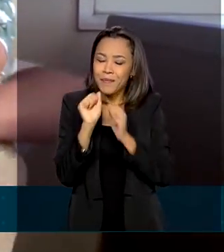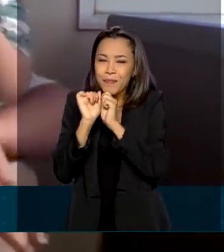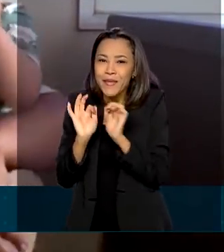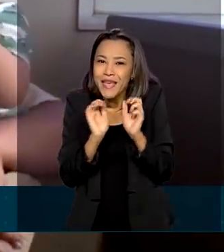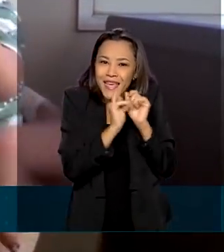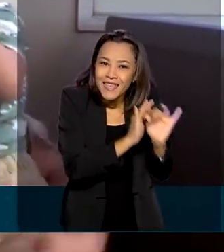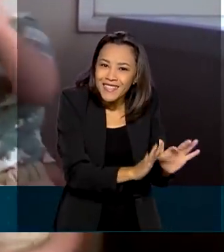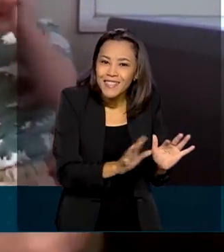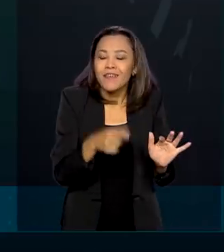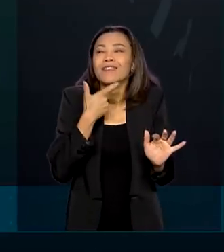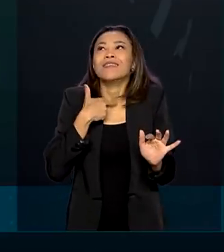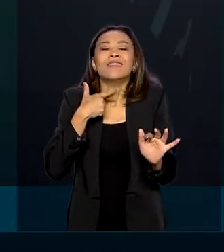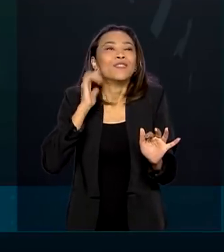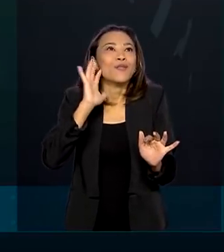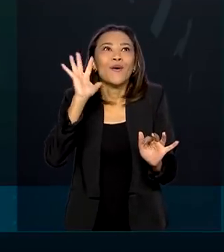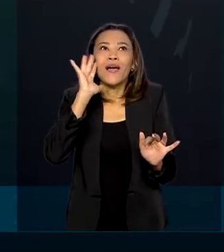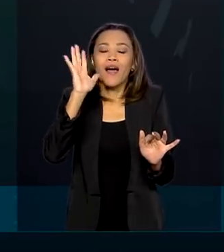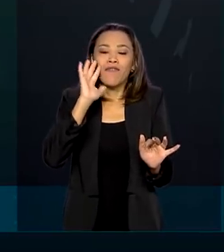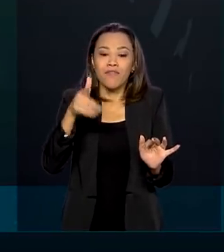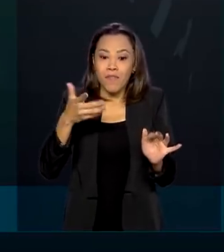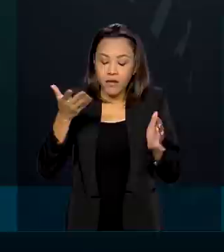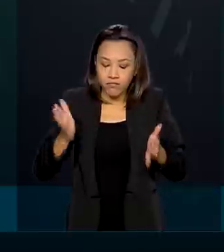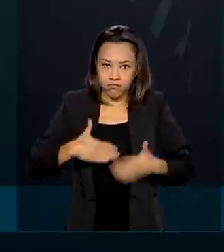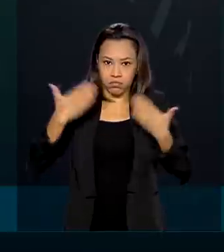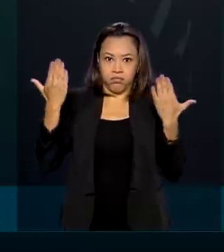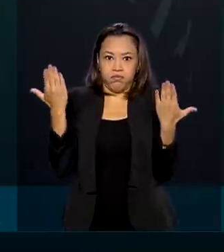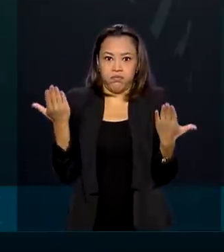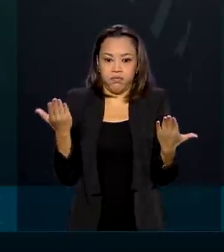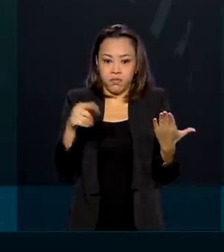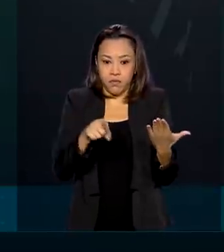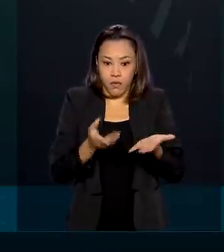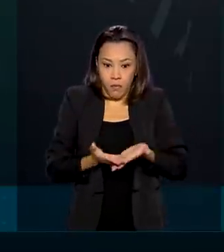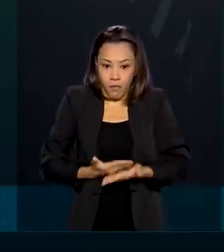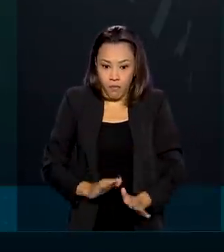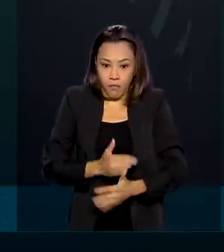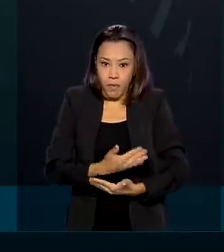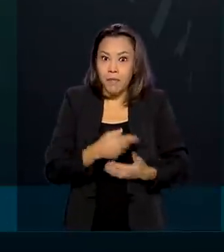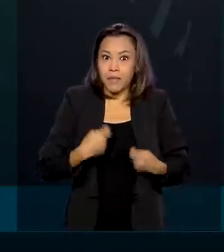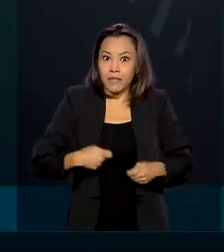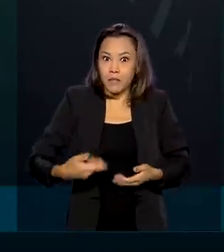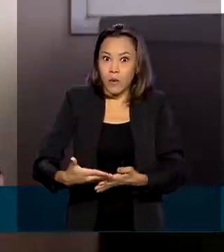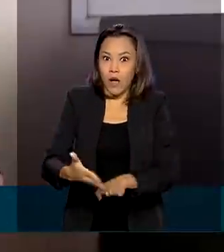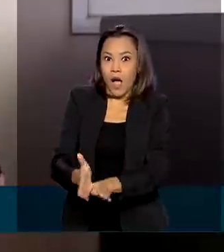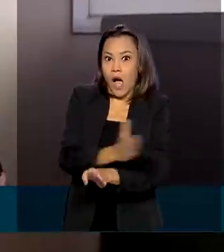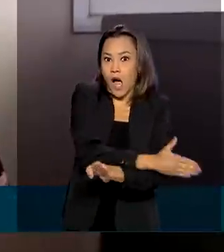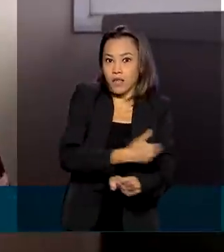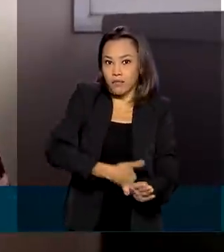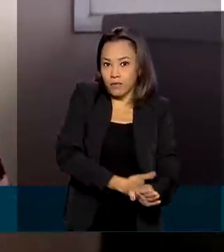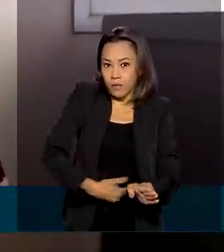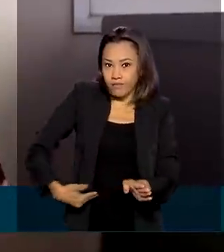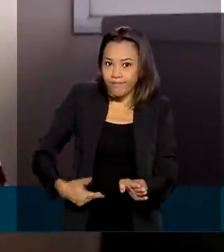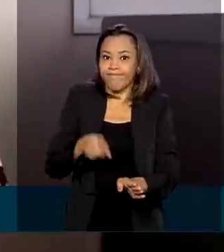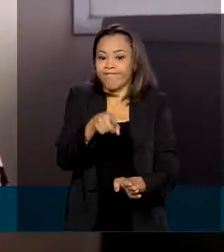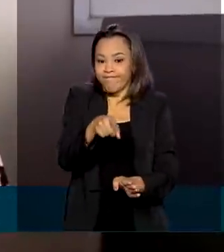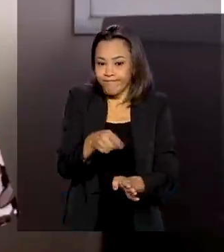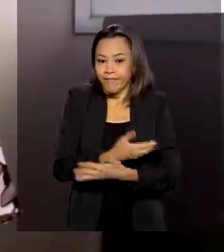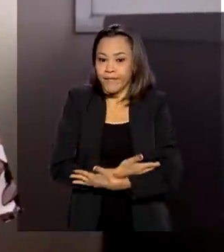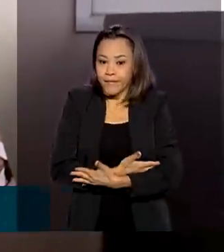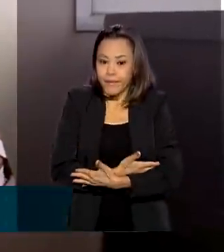foram muito desejadas, mas chegaram no susto. O parto precisou ser antecipado. Um misto de